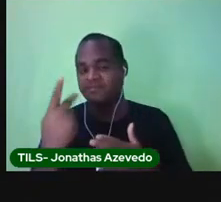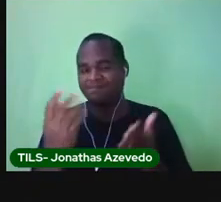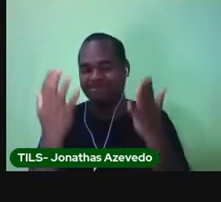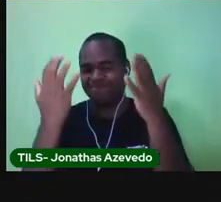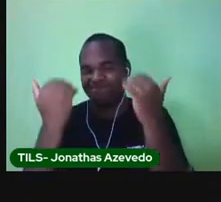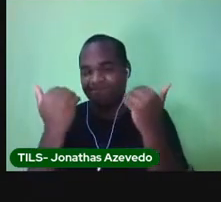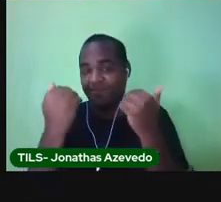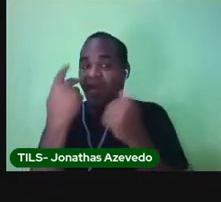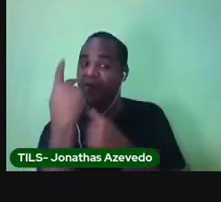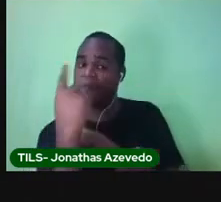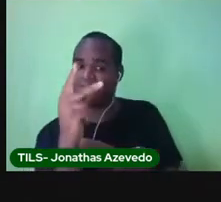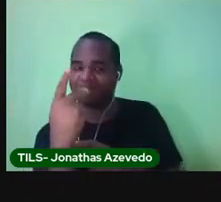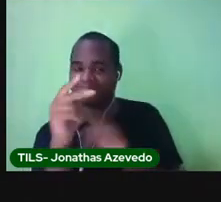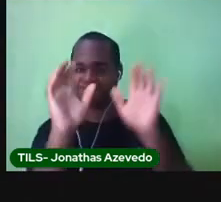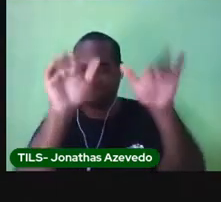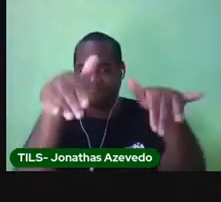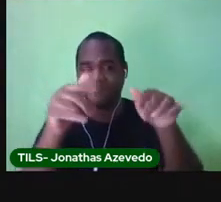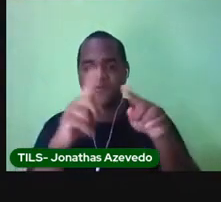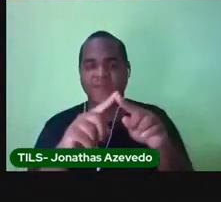artista incrível.